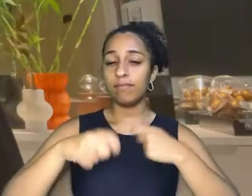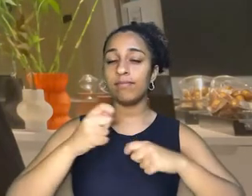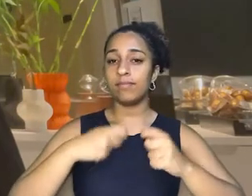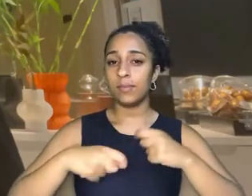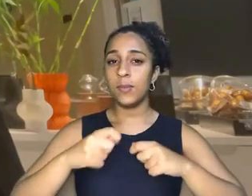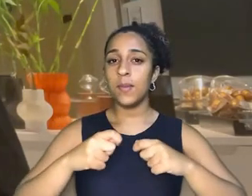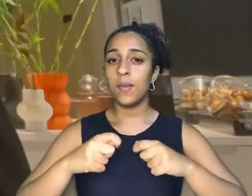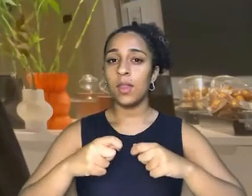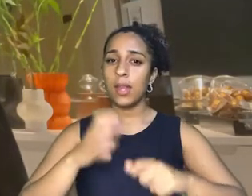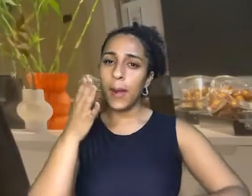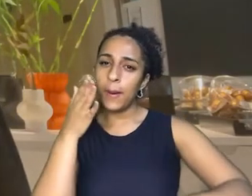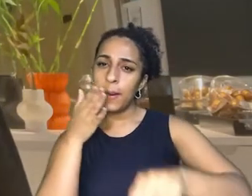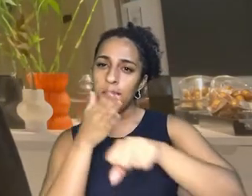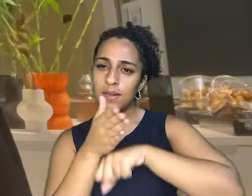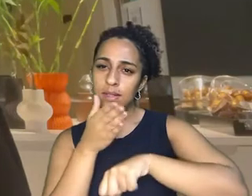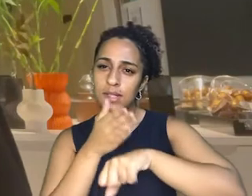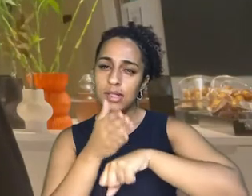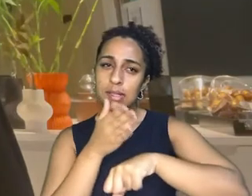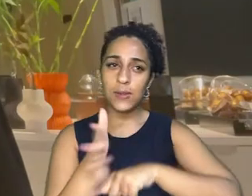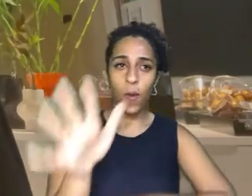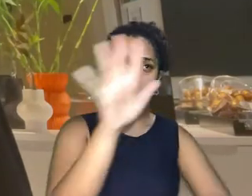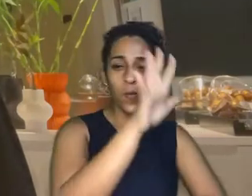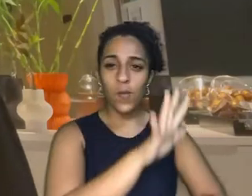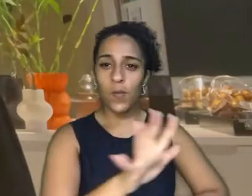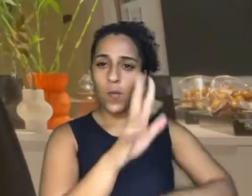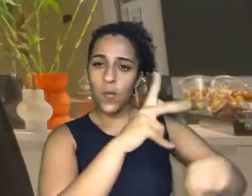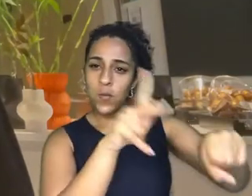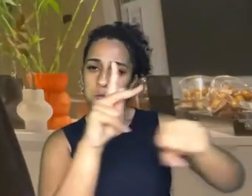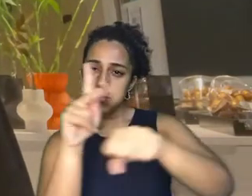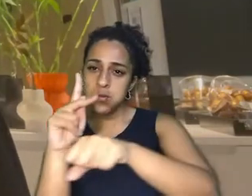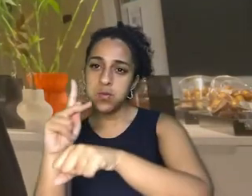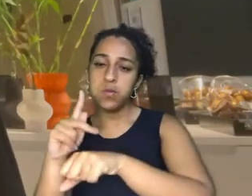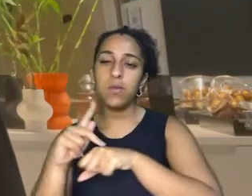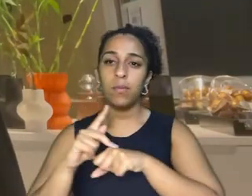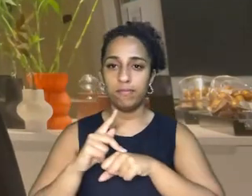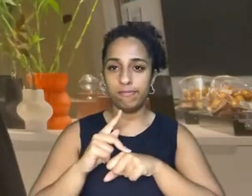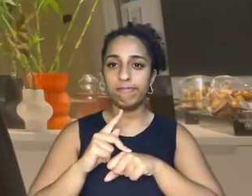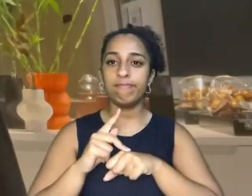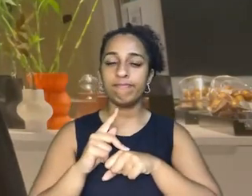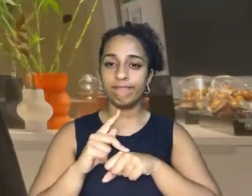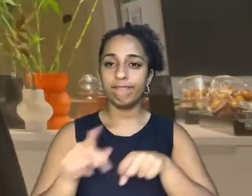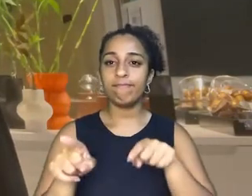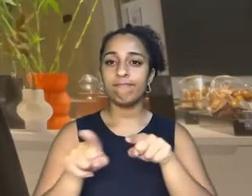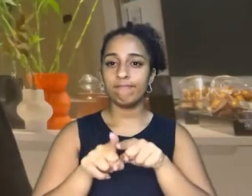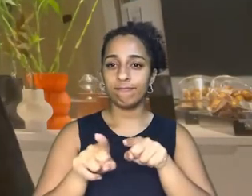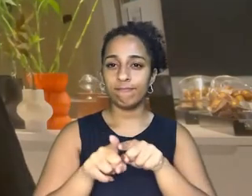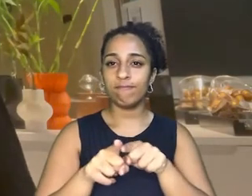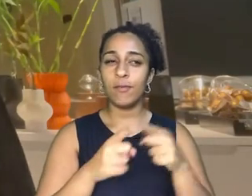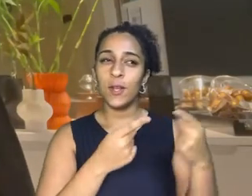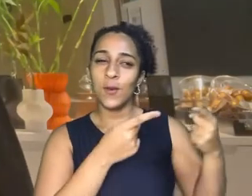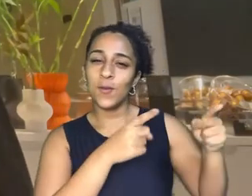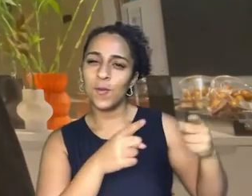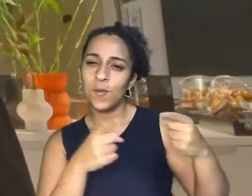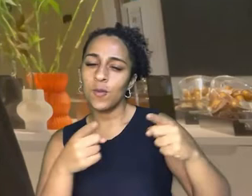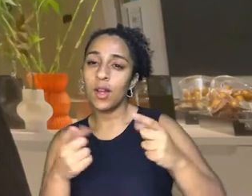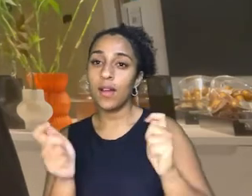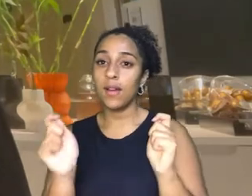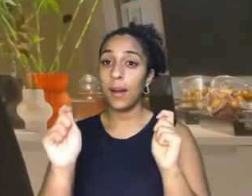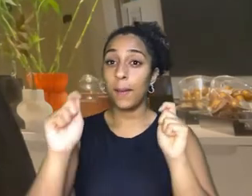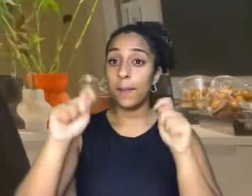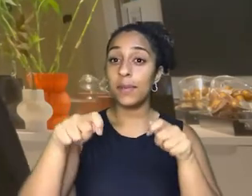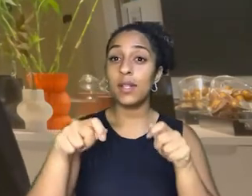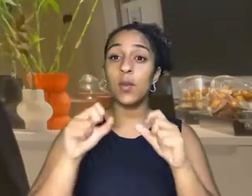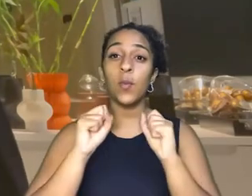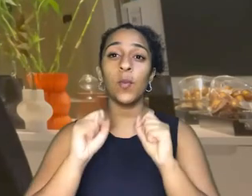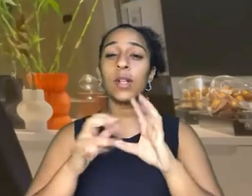a nossa inserção nesse cenário internacional como um jogador ativo. A capacidade de tomar, mais